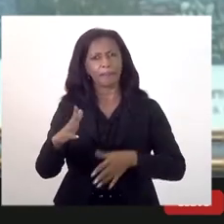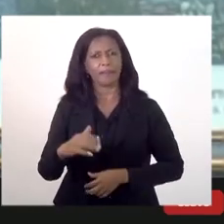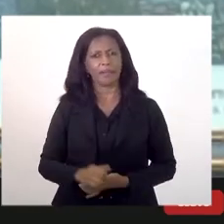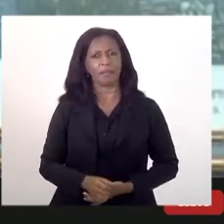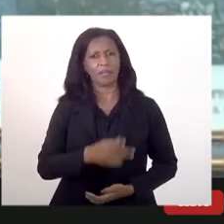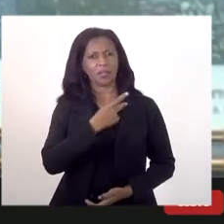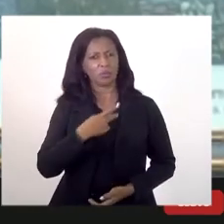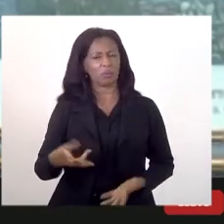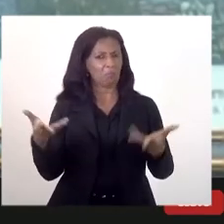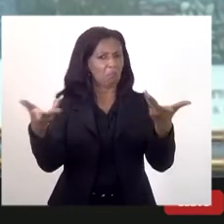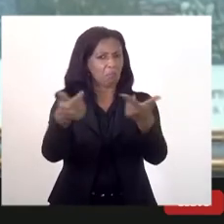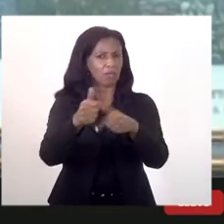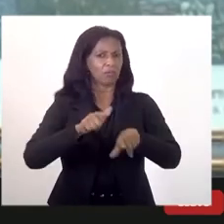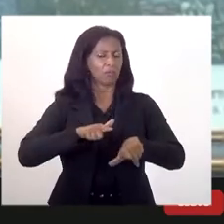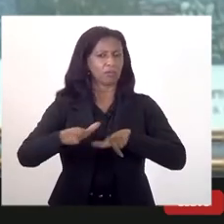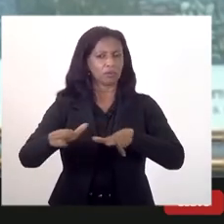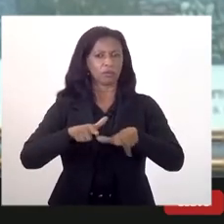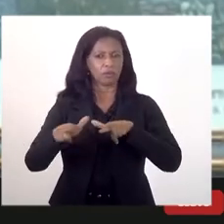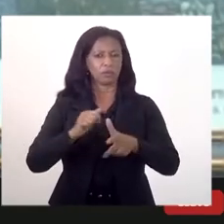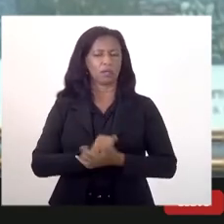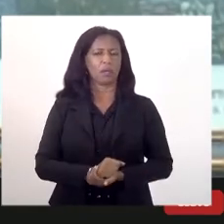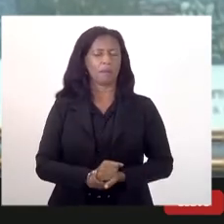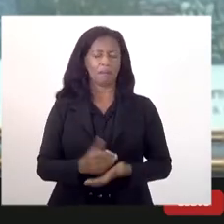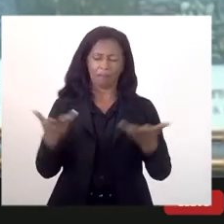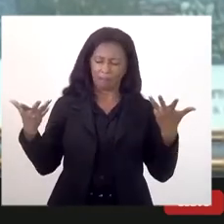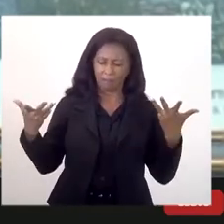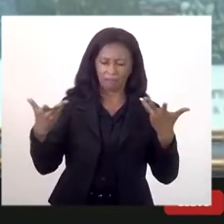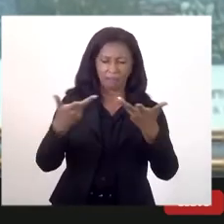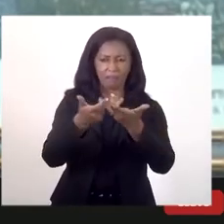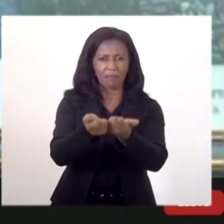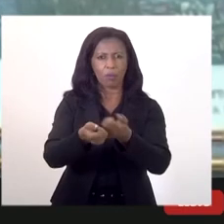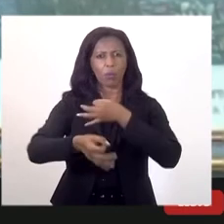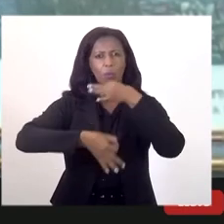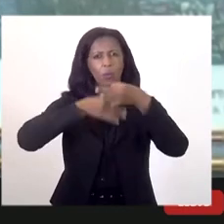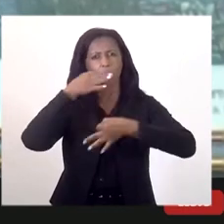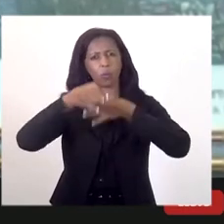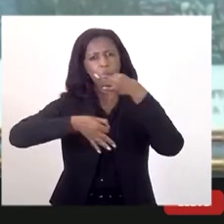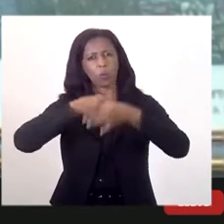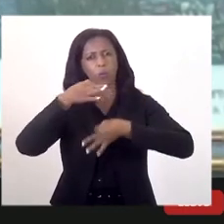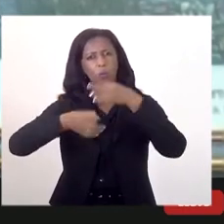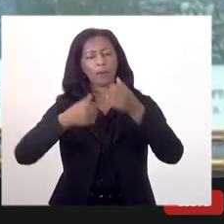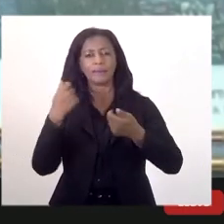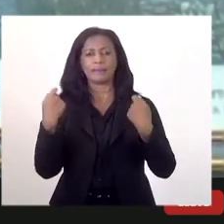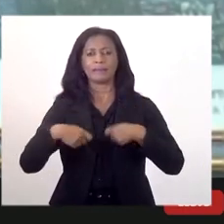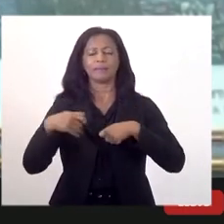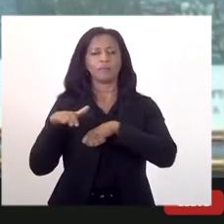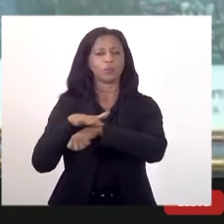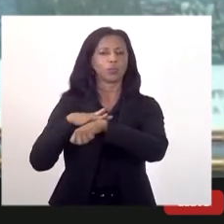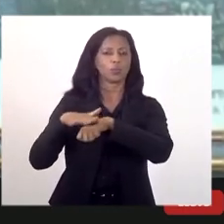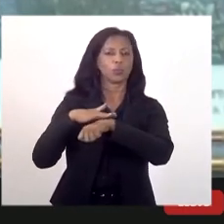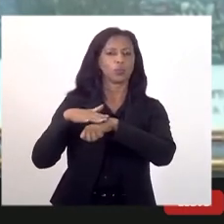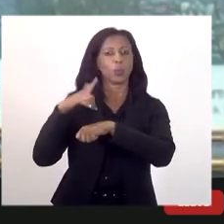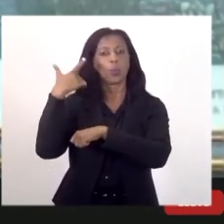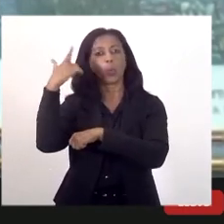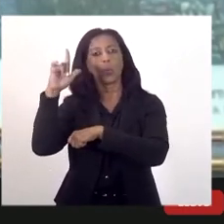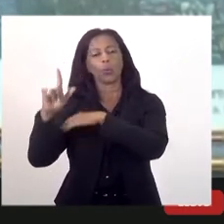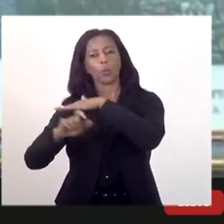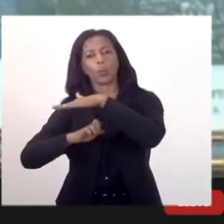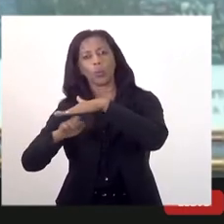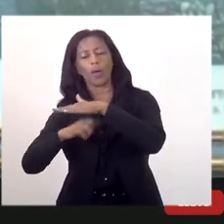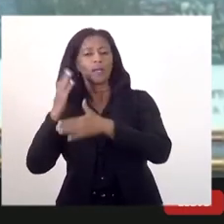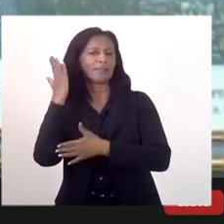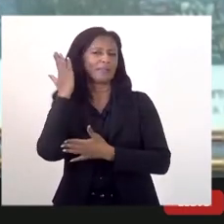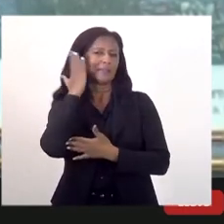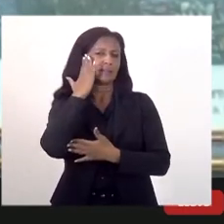maravilhoso esse trabalho, maravilhoso essa interrupção, o que nós sempre escutamos quando nós estamos conversando com as outras entidades, o sabe que a gente faz parte de